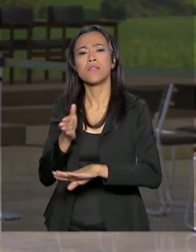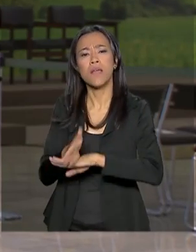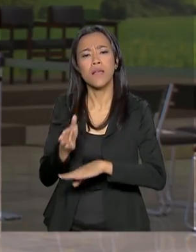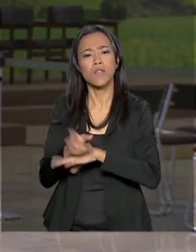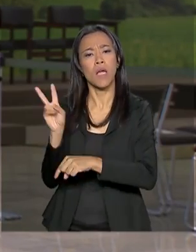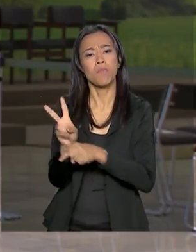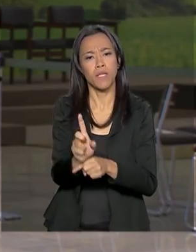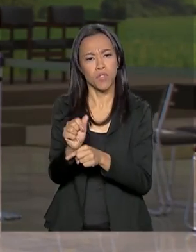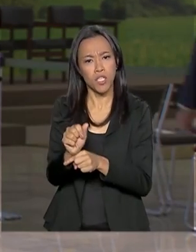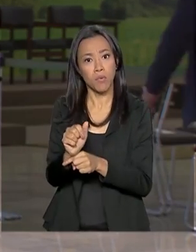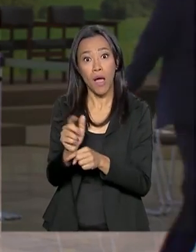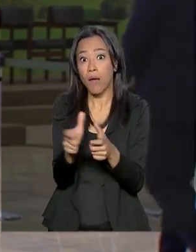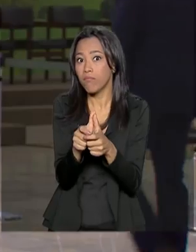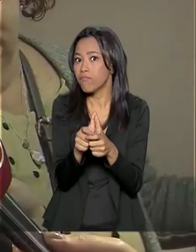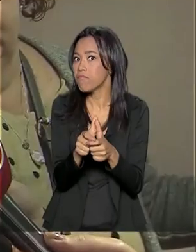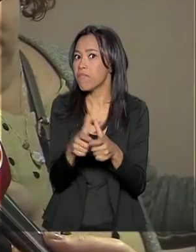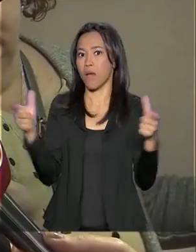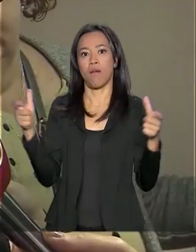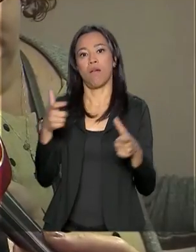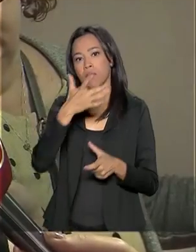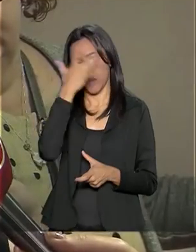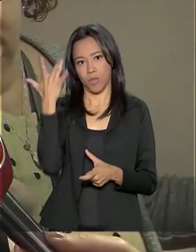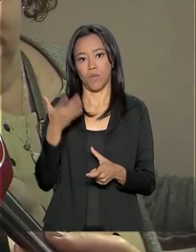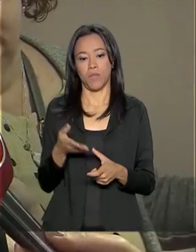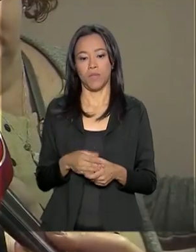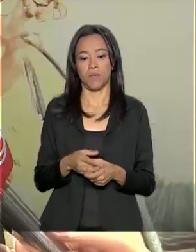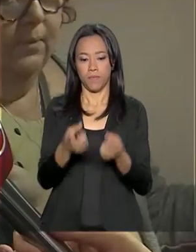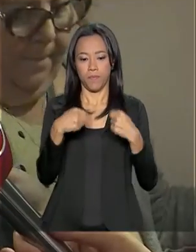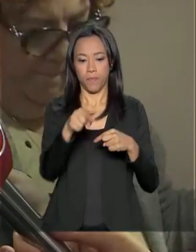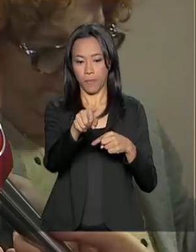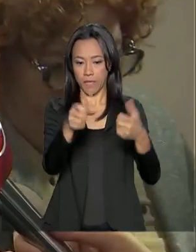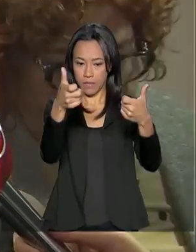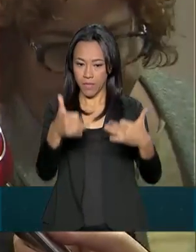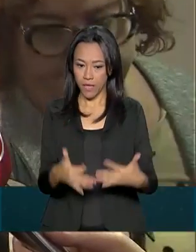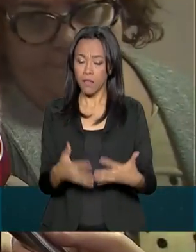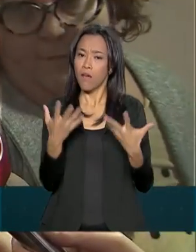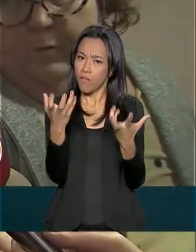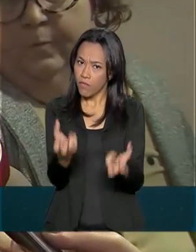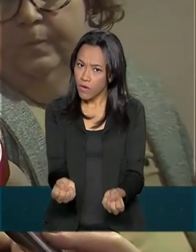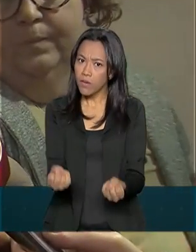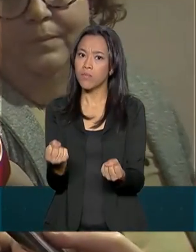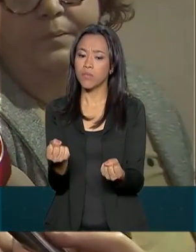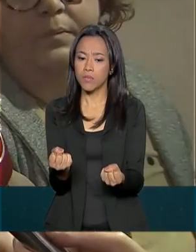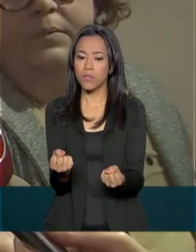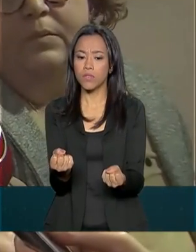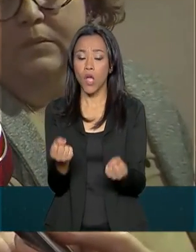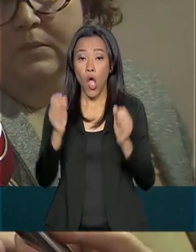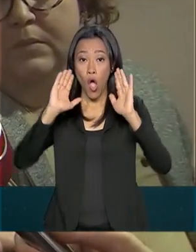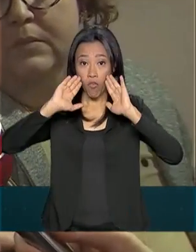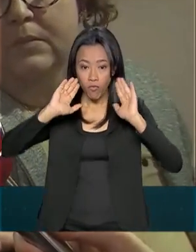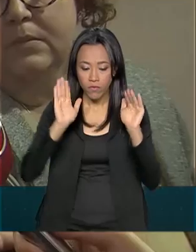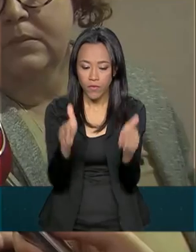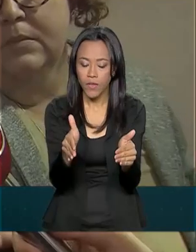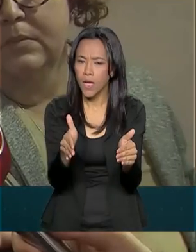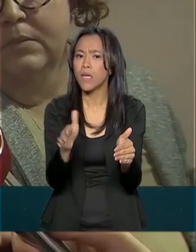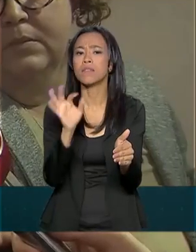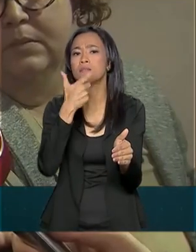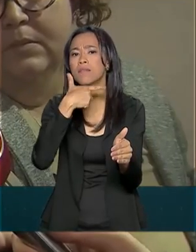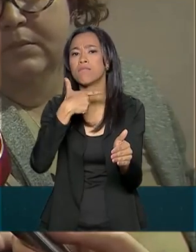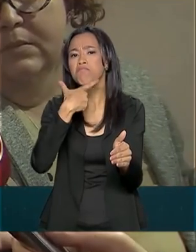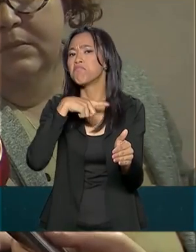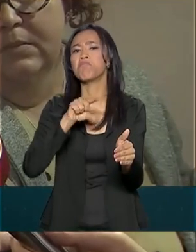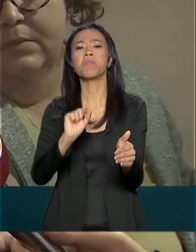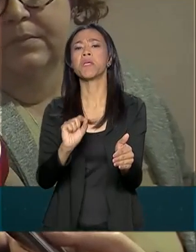pessoas. Vamos ver. Nós vamos privilegiar ou focar mais naqueles,